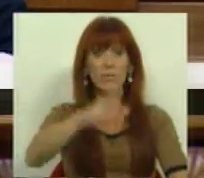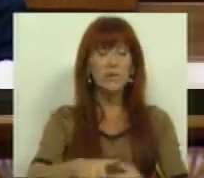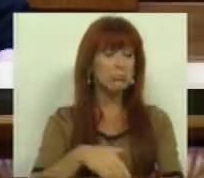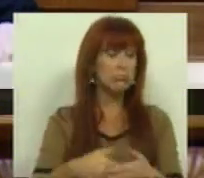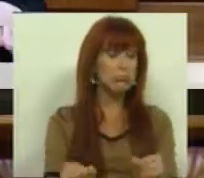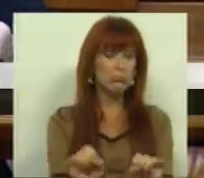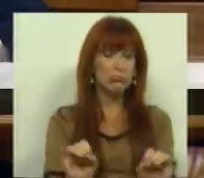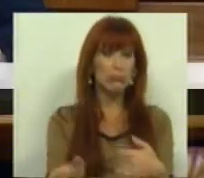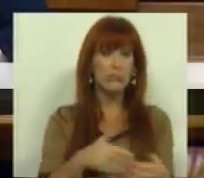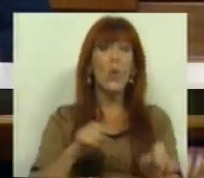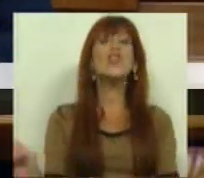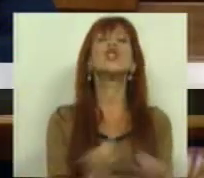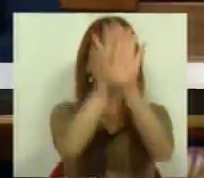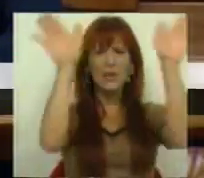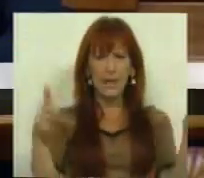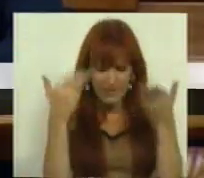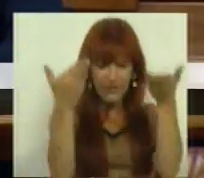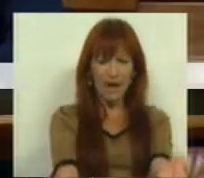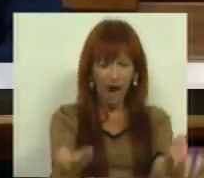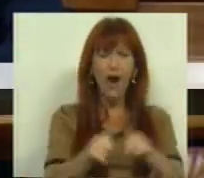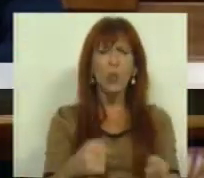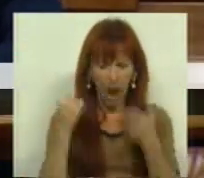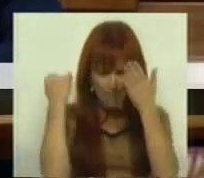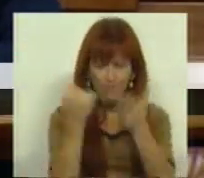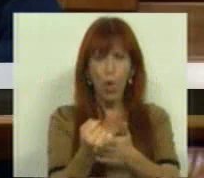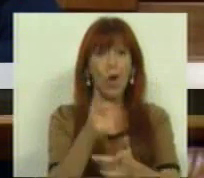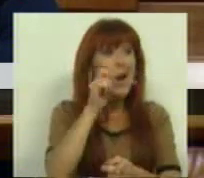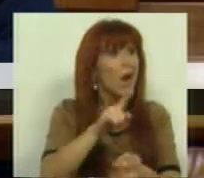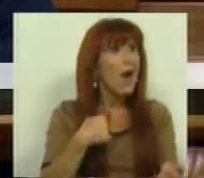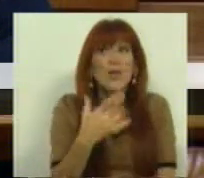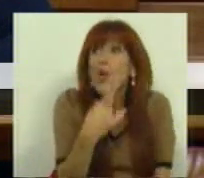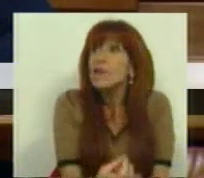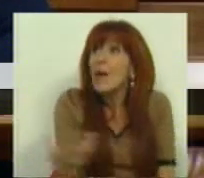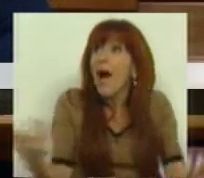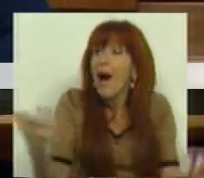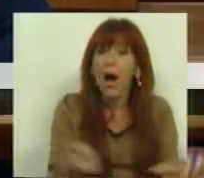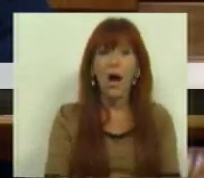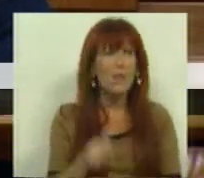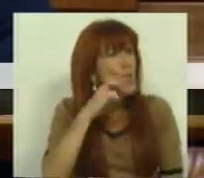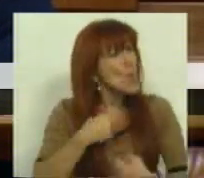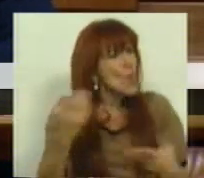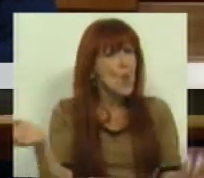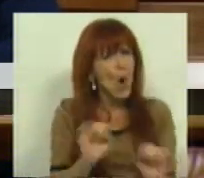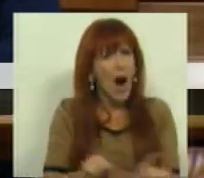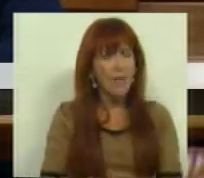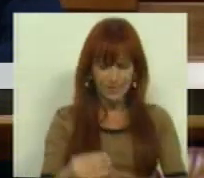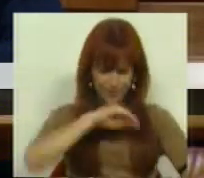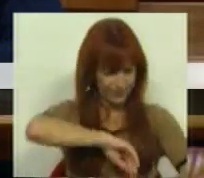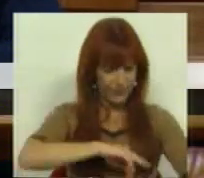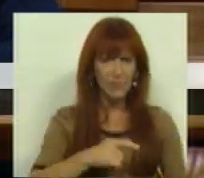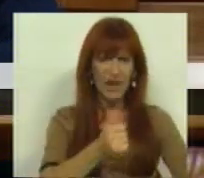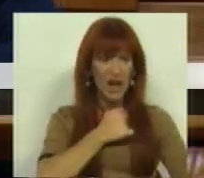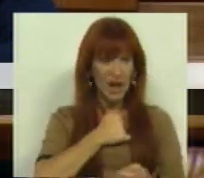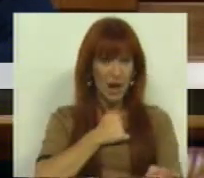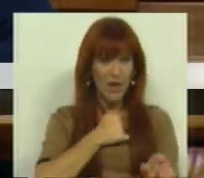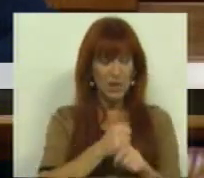nada faz para o esclarecimento e para o apoio a quem está sozinho, desprotegido e recebe em